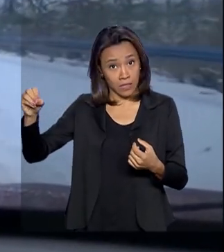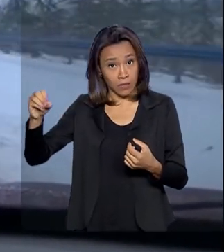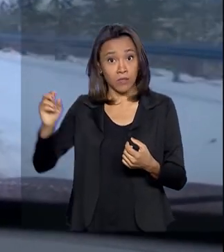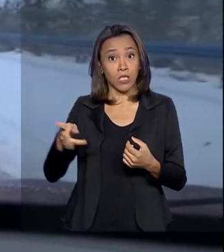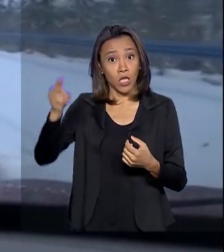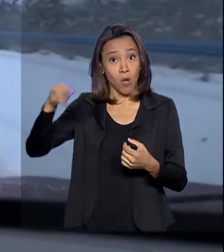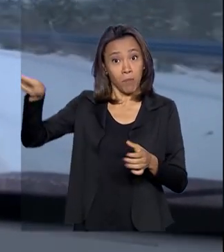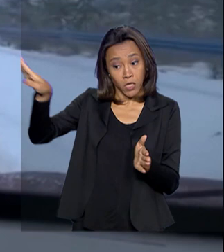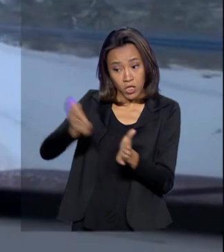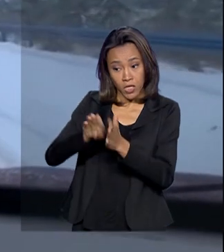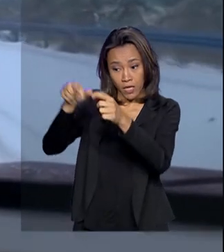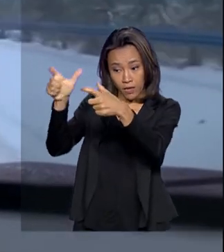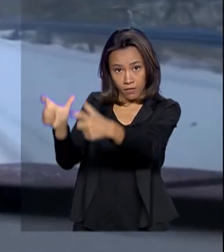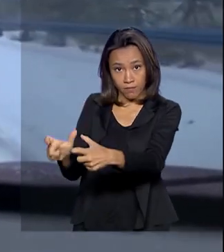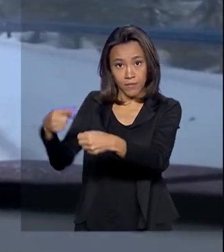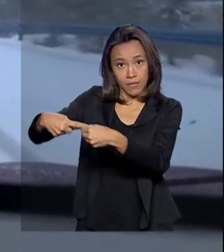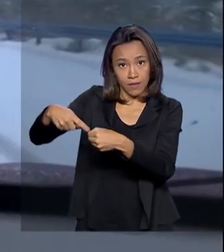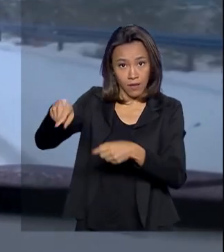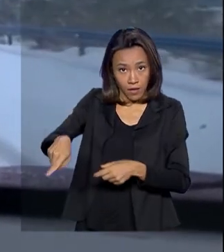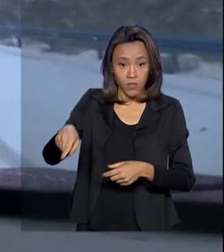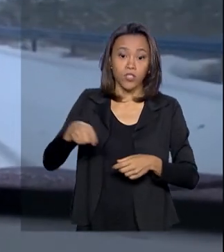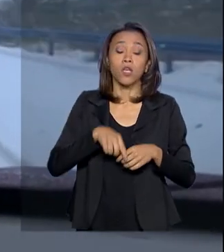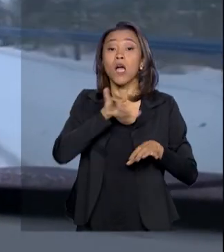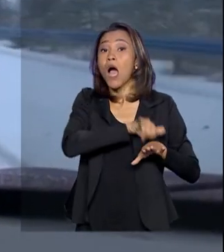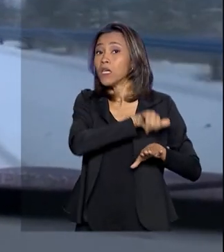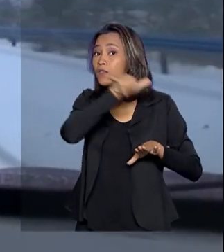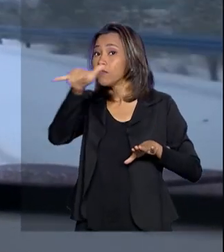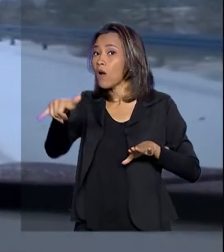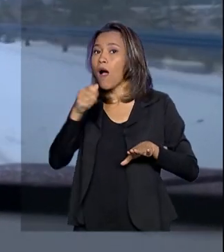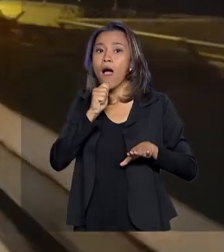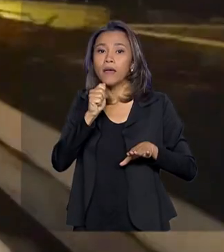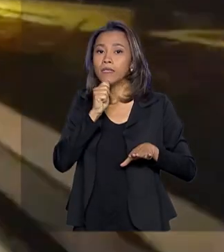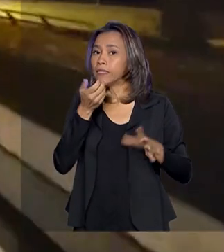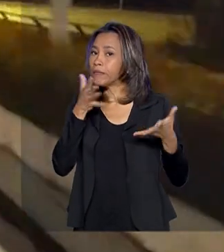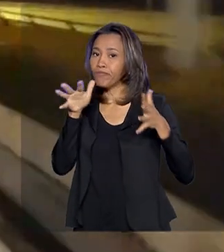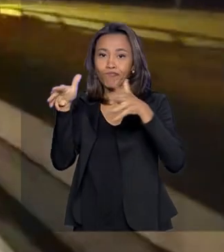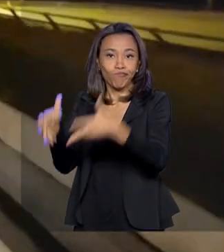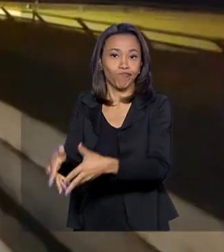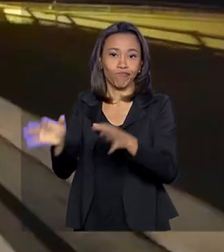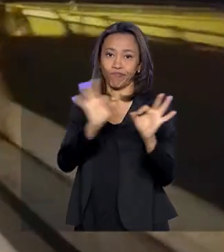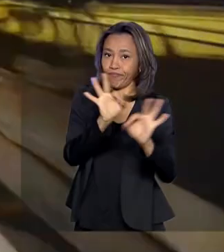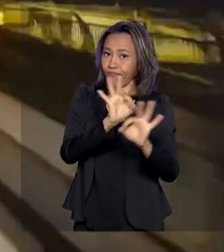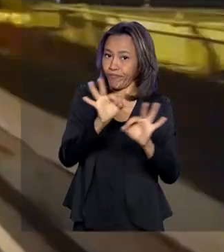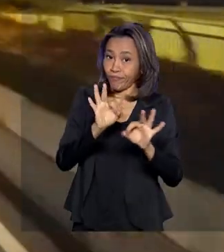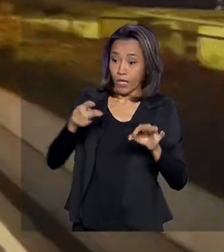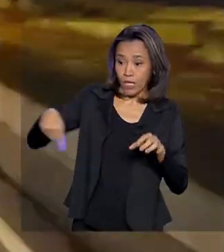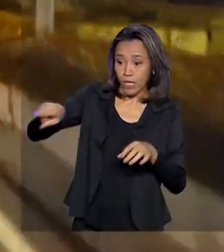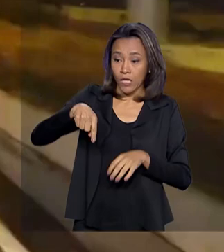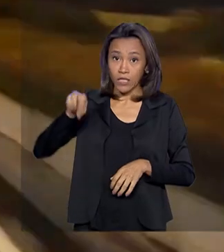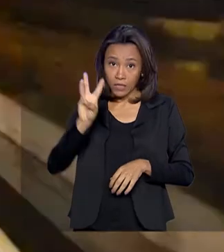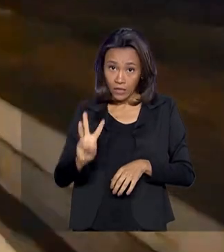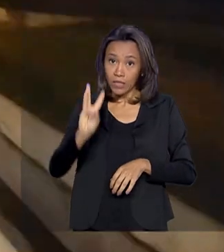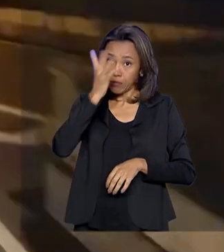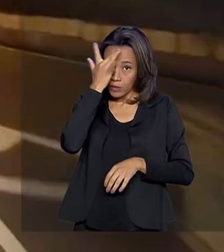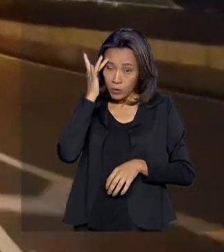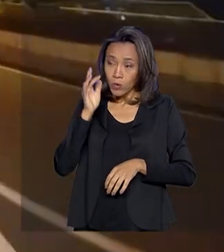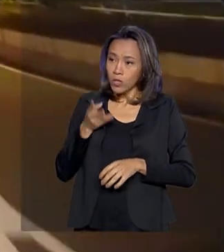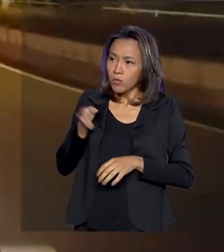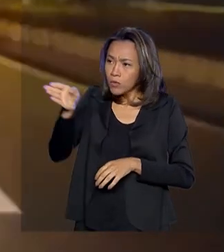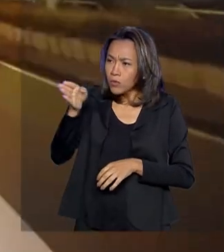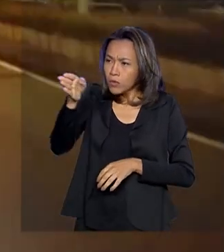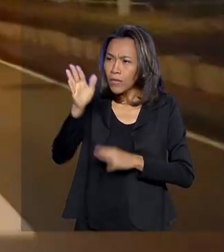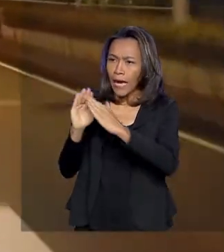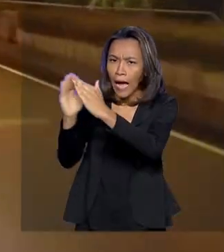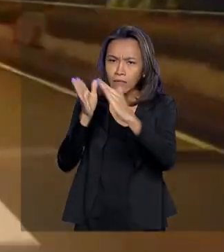para organizar o embarque. Os aviões nem haviam pousado em solo chinês e os diplomatas percorriam casas e